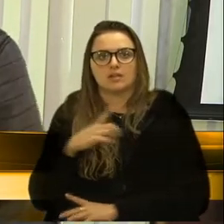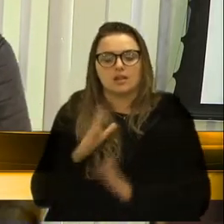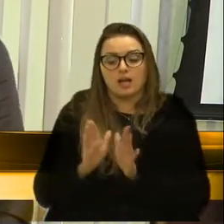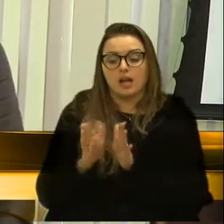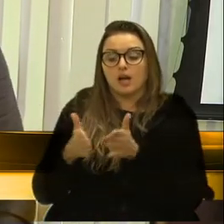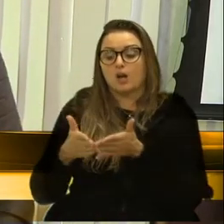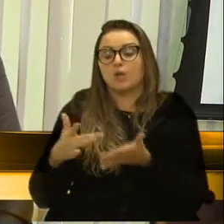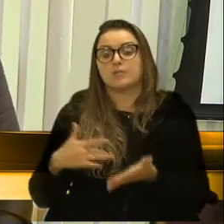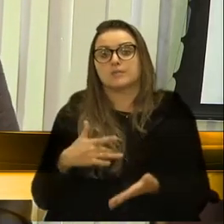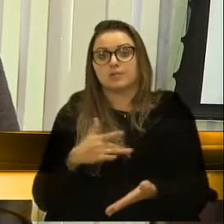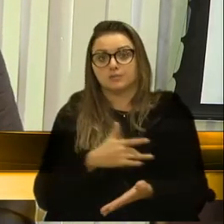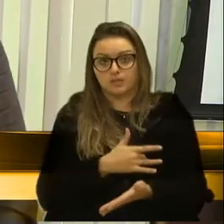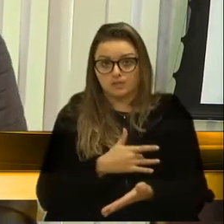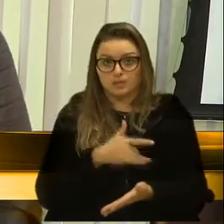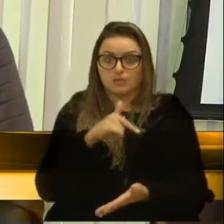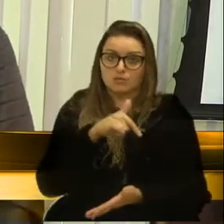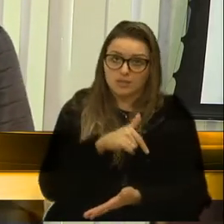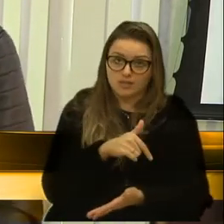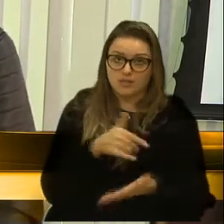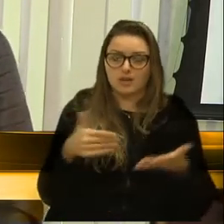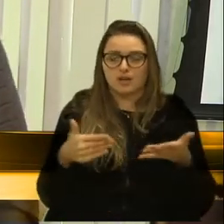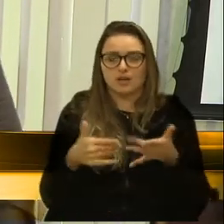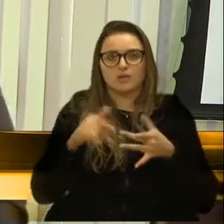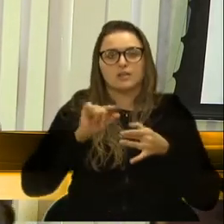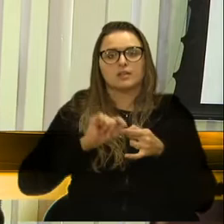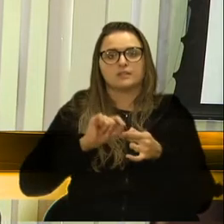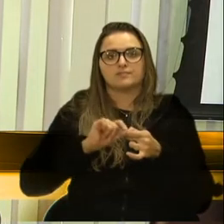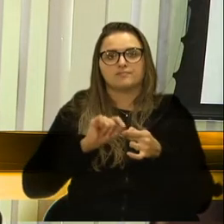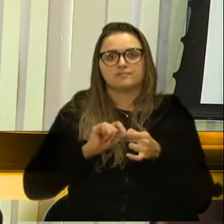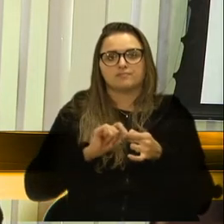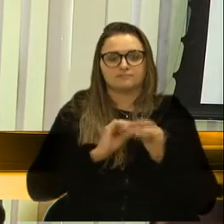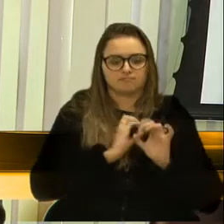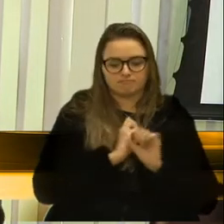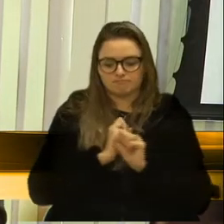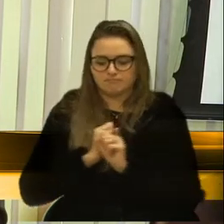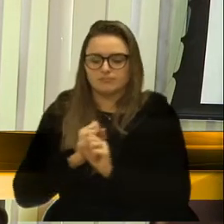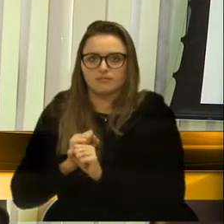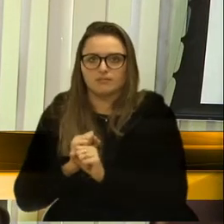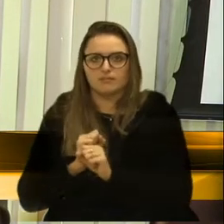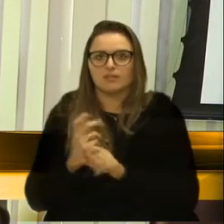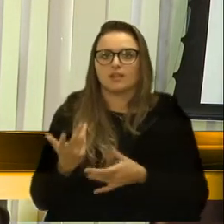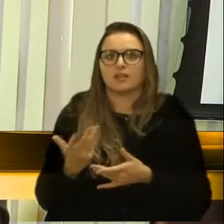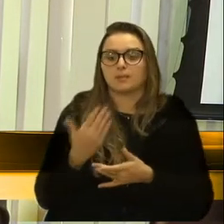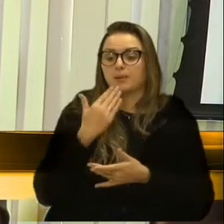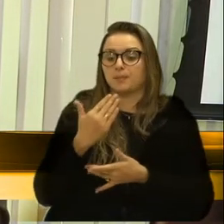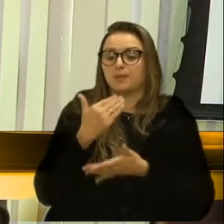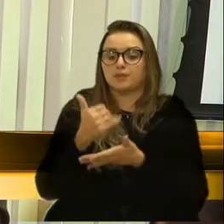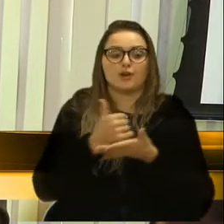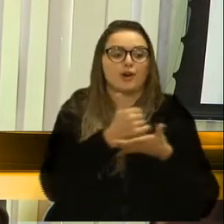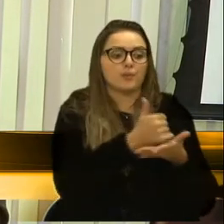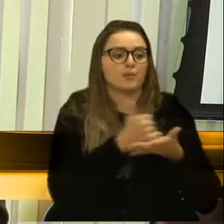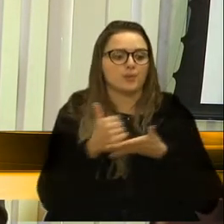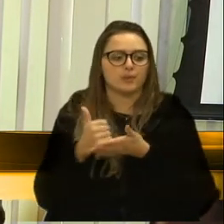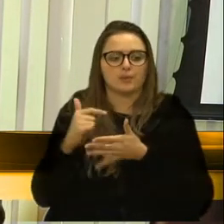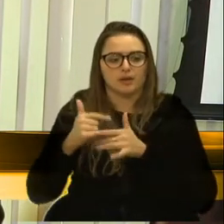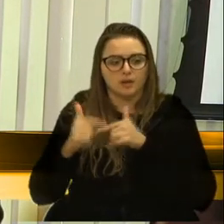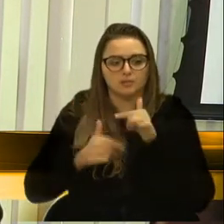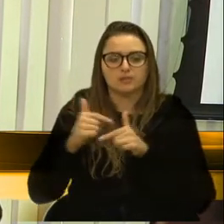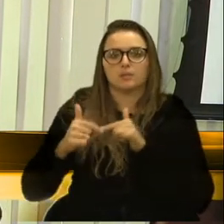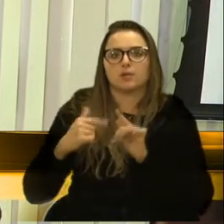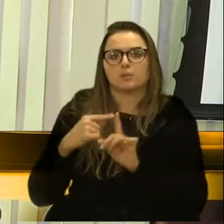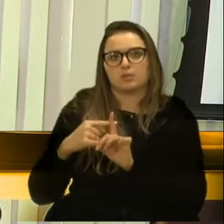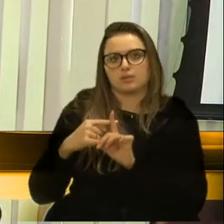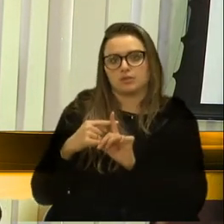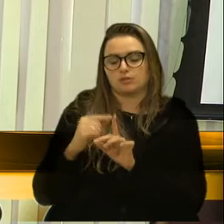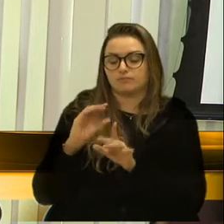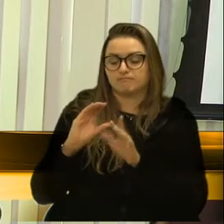da saúde aqui, agora fazer uma vaquinha com chapéu, vereador, para poder ajudar. E é um trabalho muito bom que